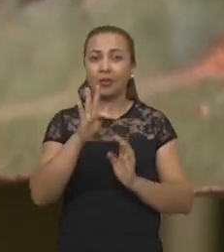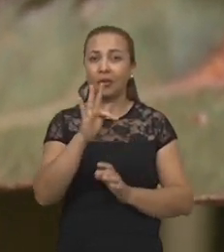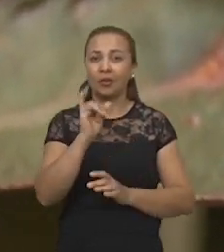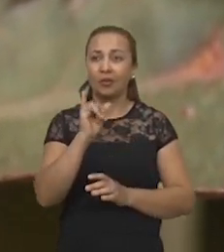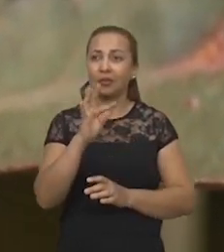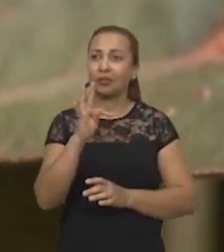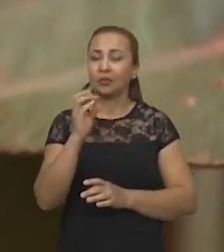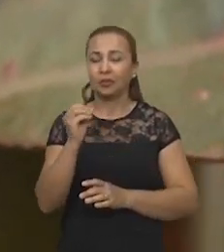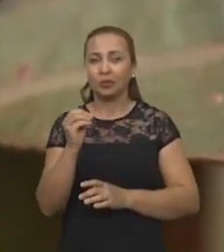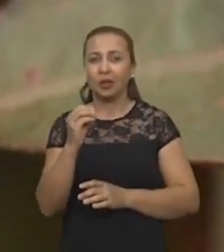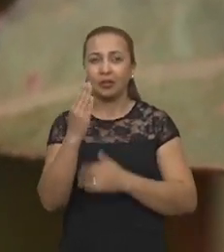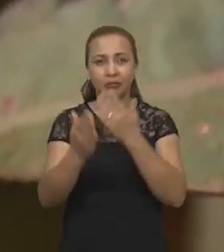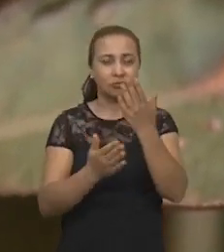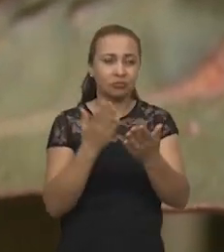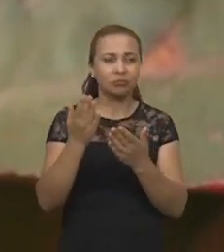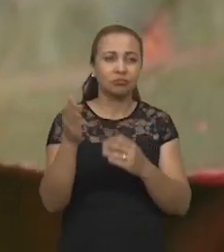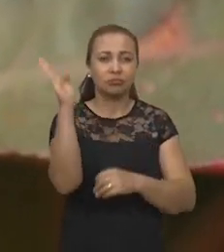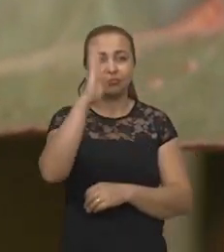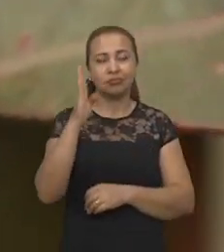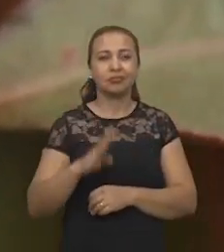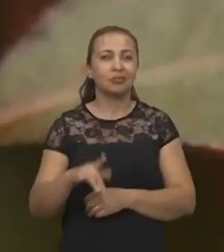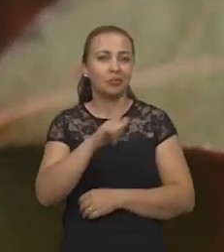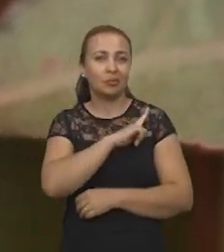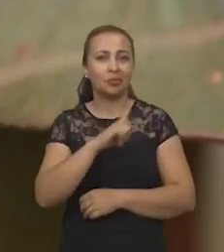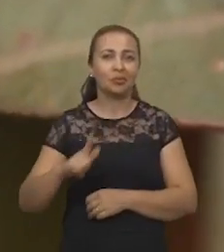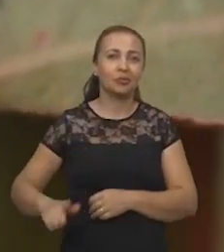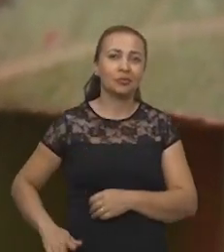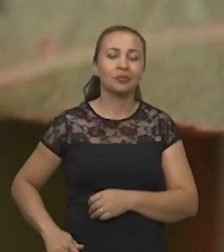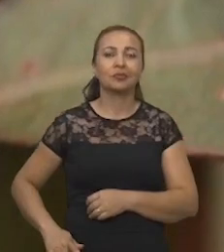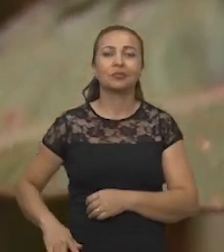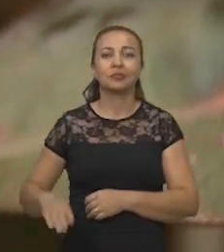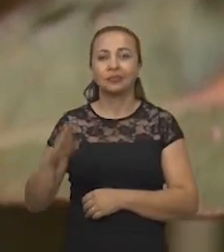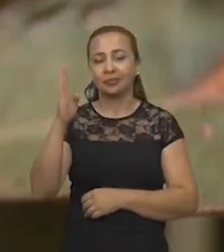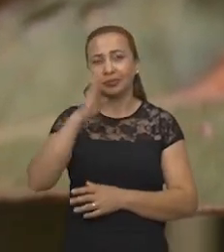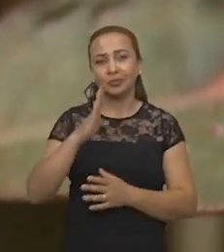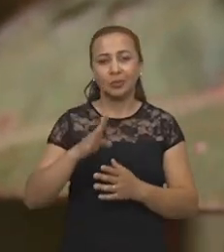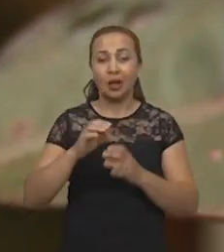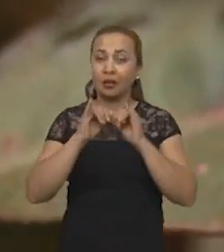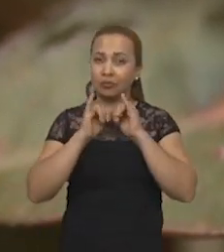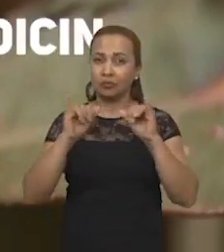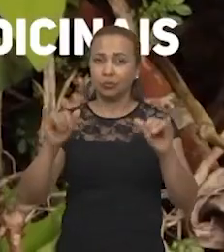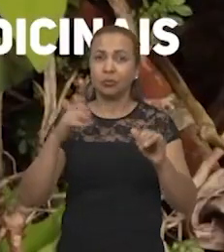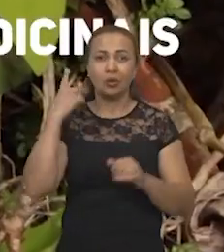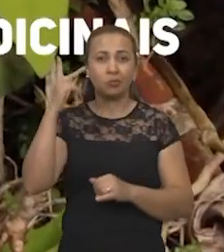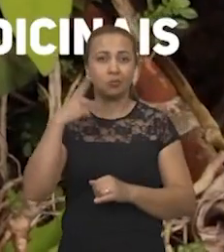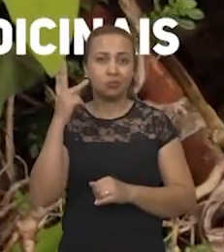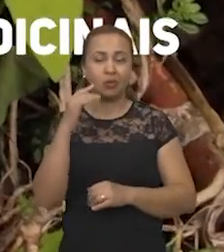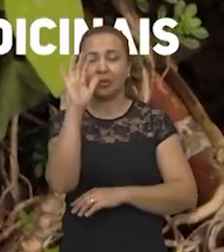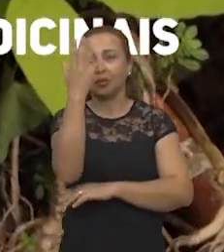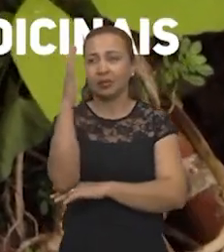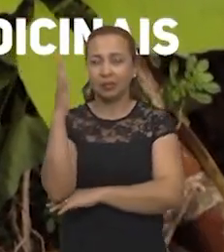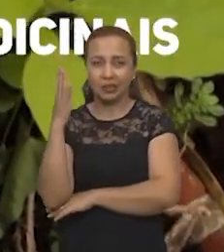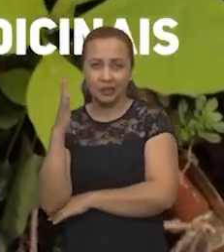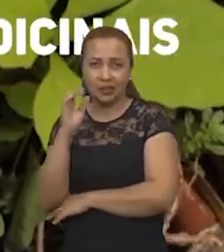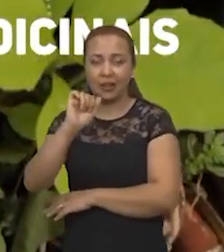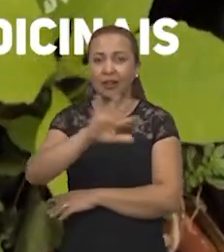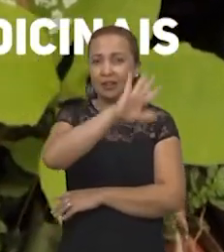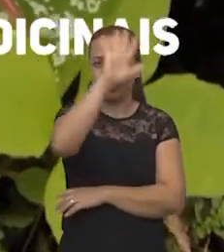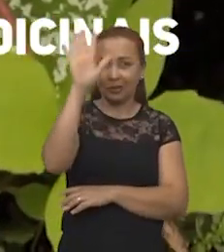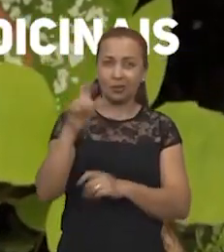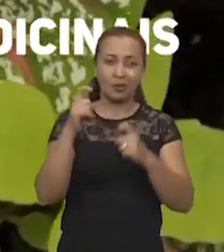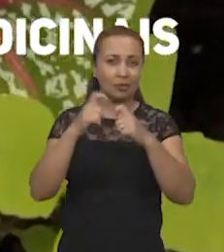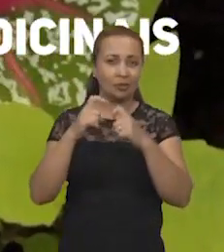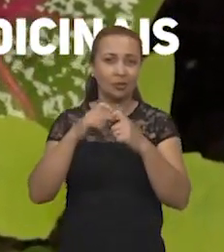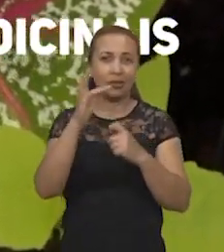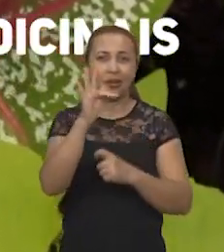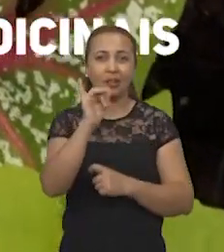no Brasil, em 2006, o governo federal lançou a Política Nacional de Plantas Medicinais e